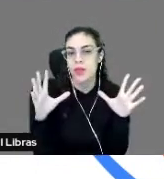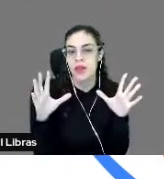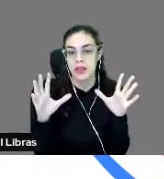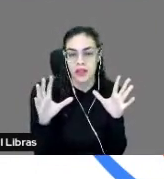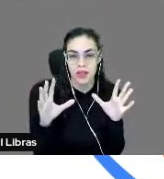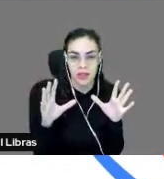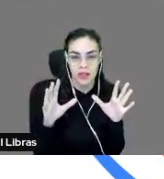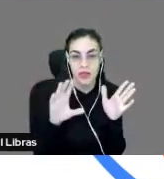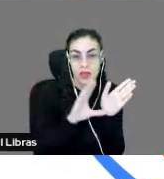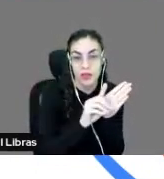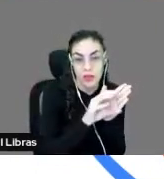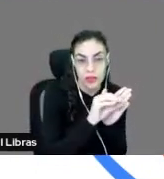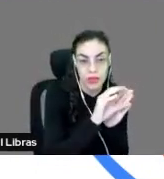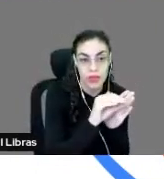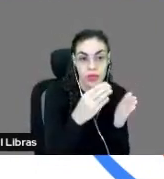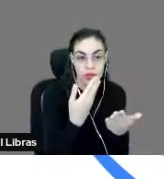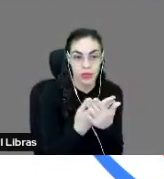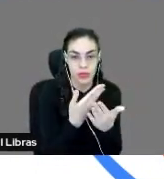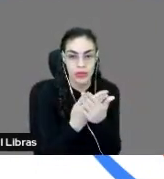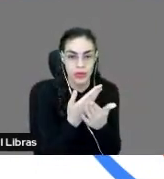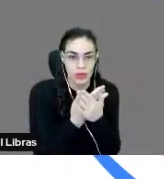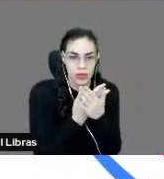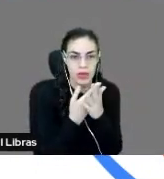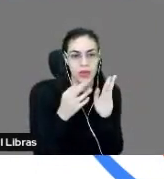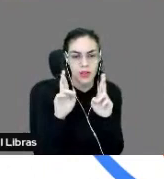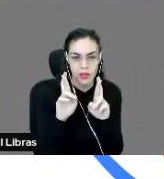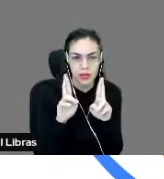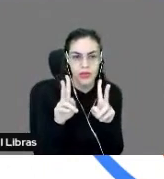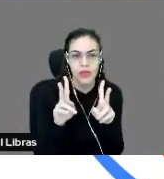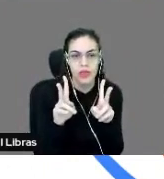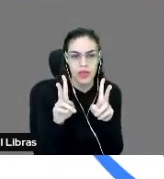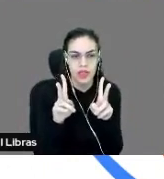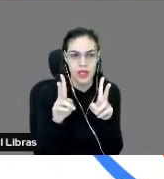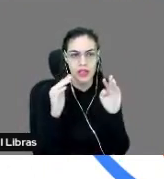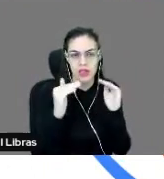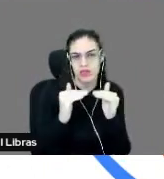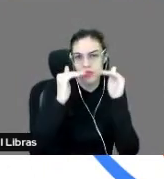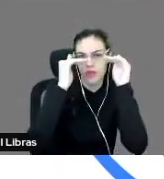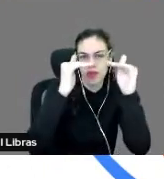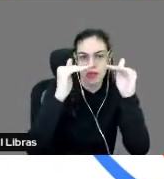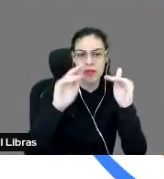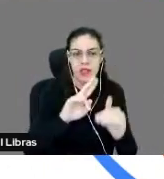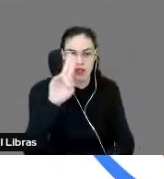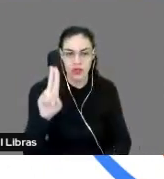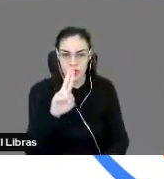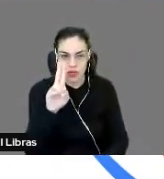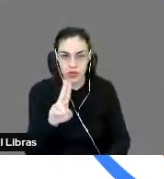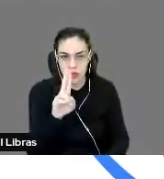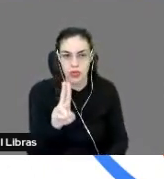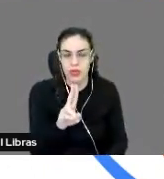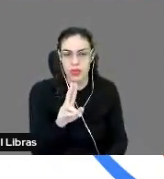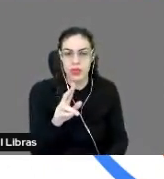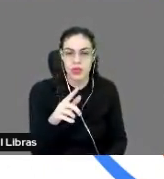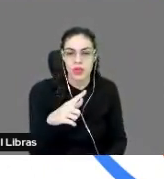Google Workspace for Education, né? Tem uma diferença de limite de usos do recurso, né? Se você tem